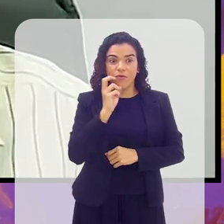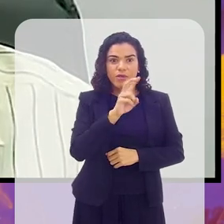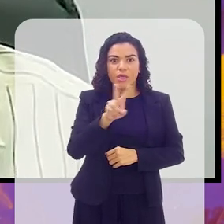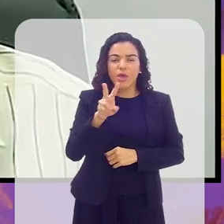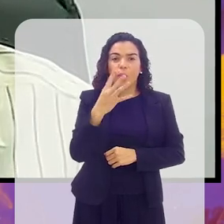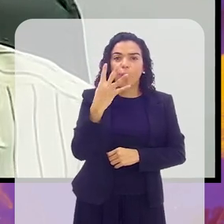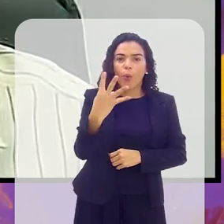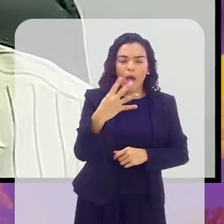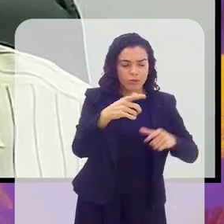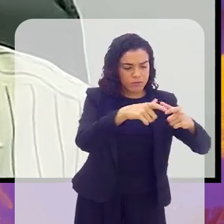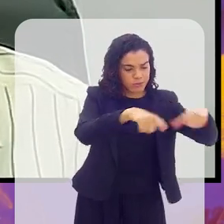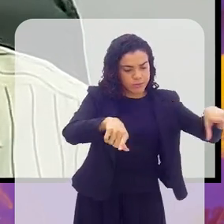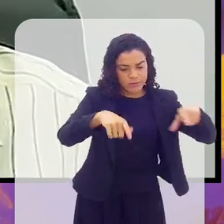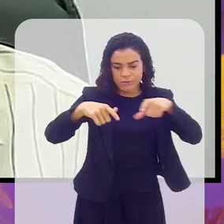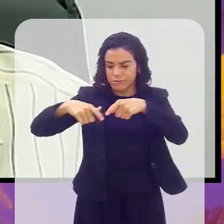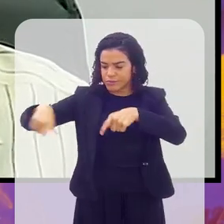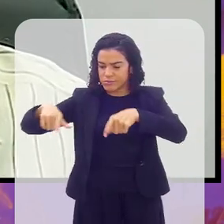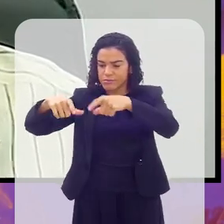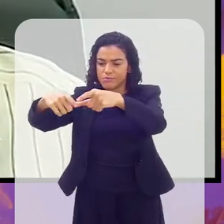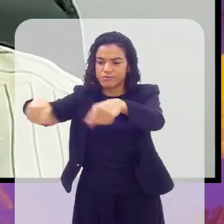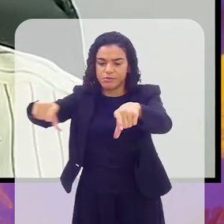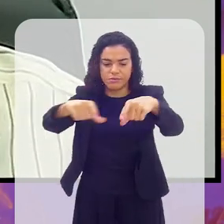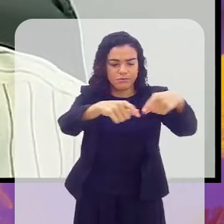quadras de beat tênis.